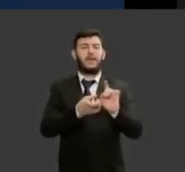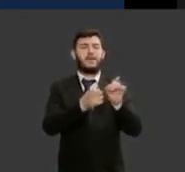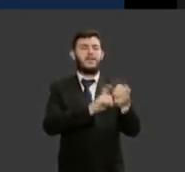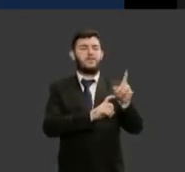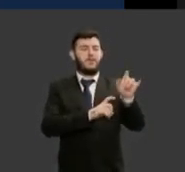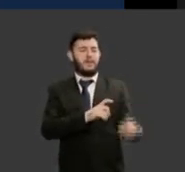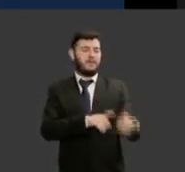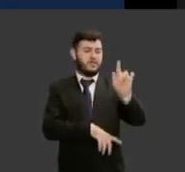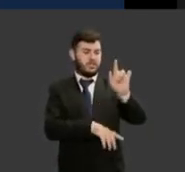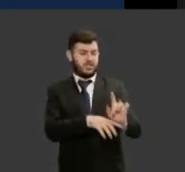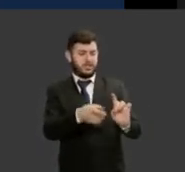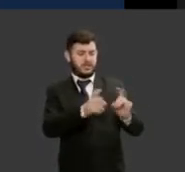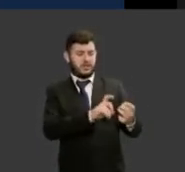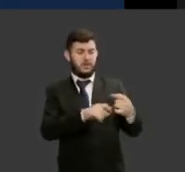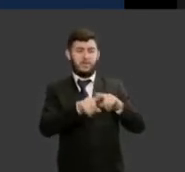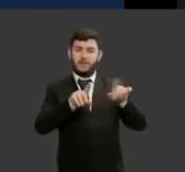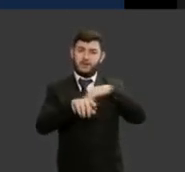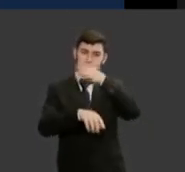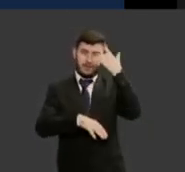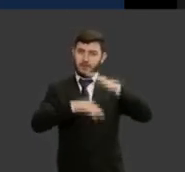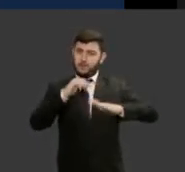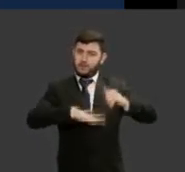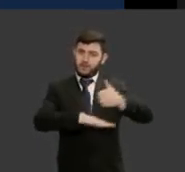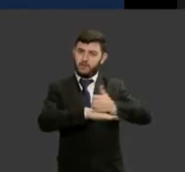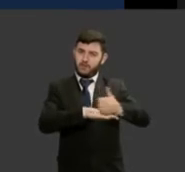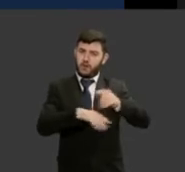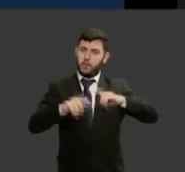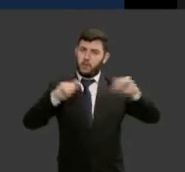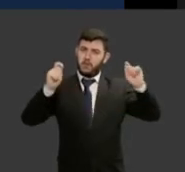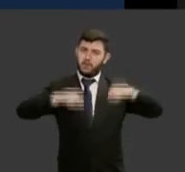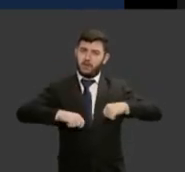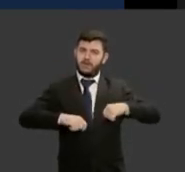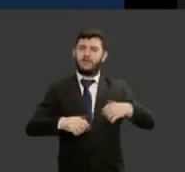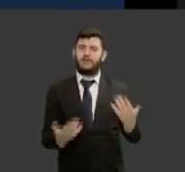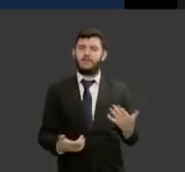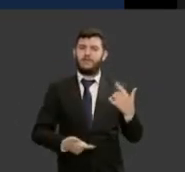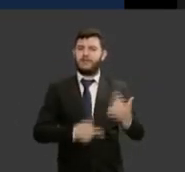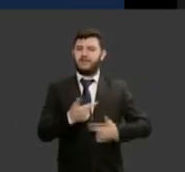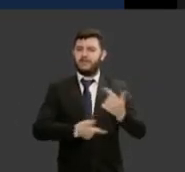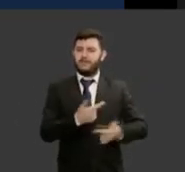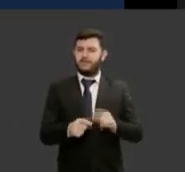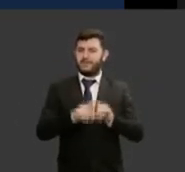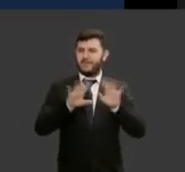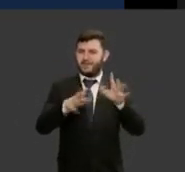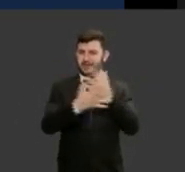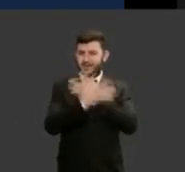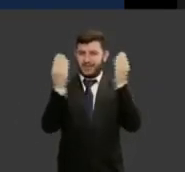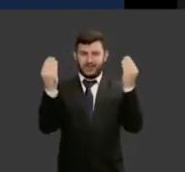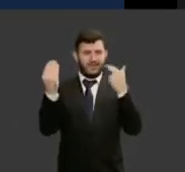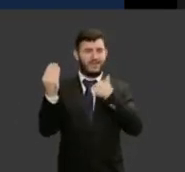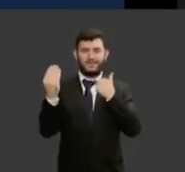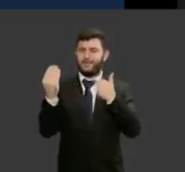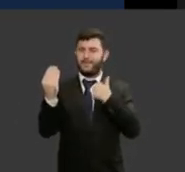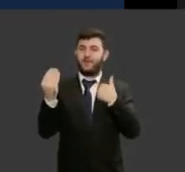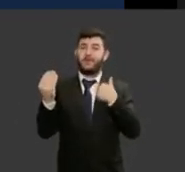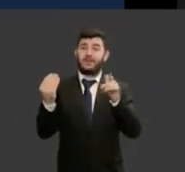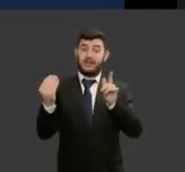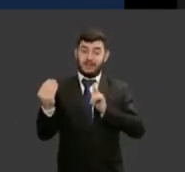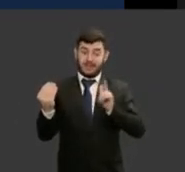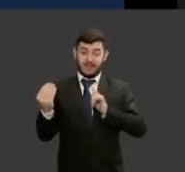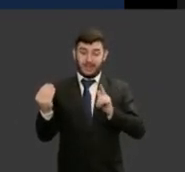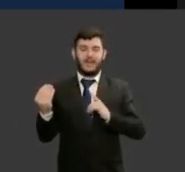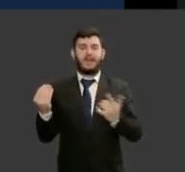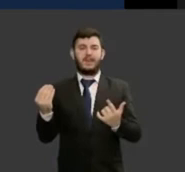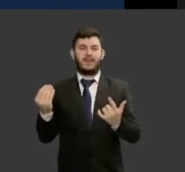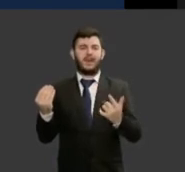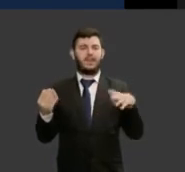competência dentro das organizações mas nós não podemos esquecer que houve e ainda há um gap um